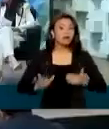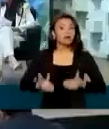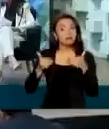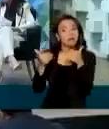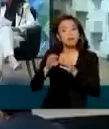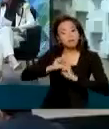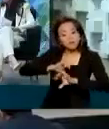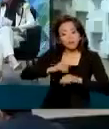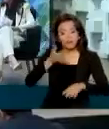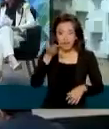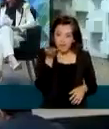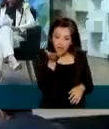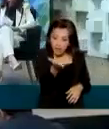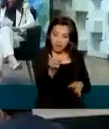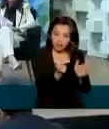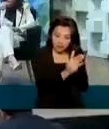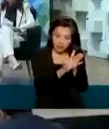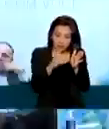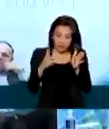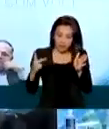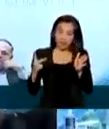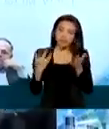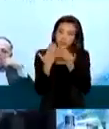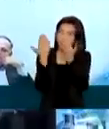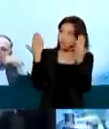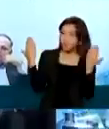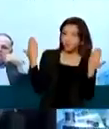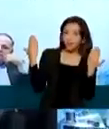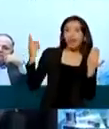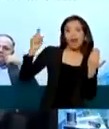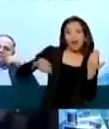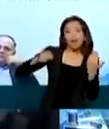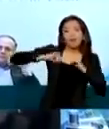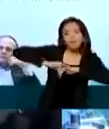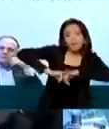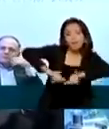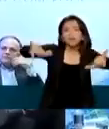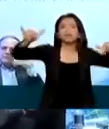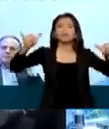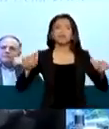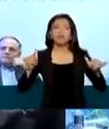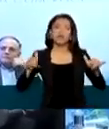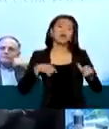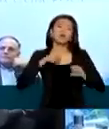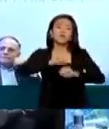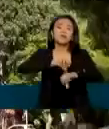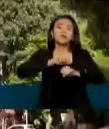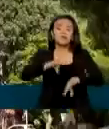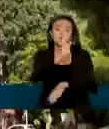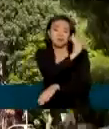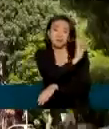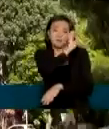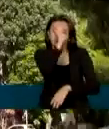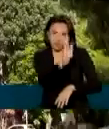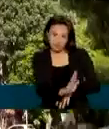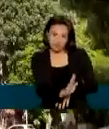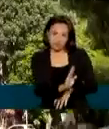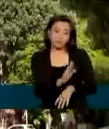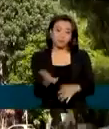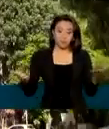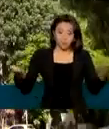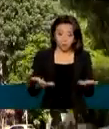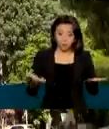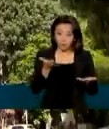Soltec faz parte da ação do governo de popularizar a educação técnico-profissional no Brasil. Hoje, segundo o